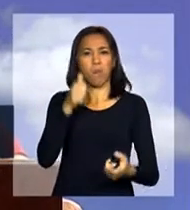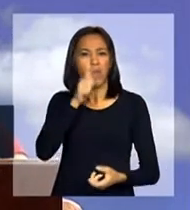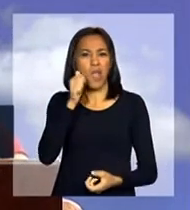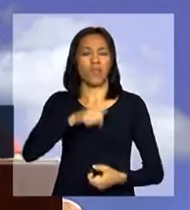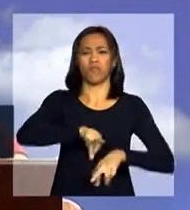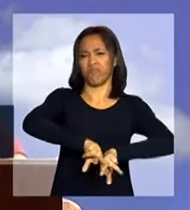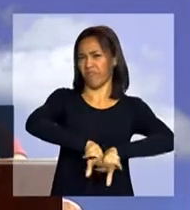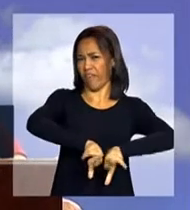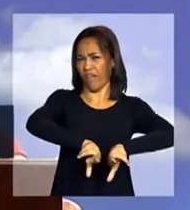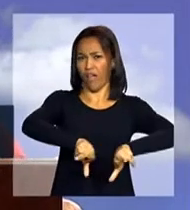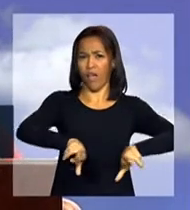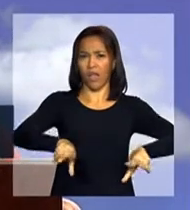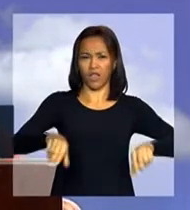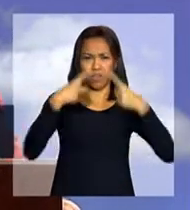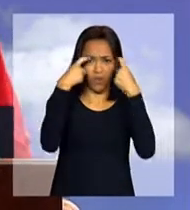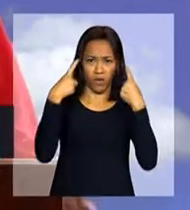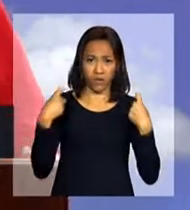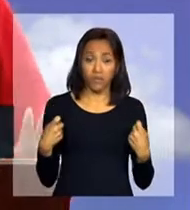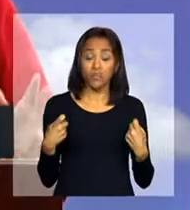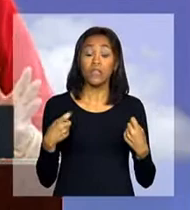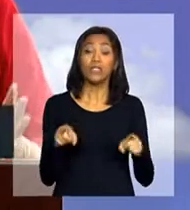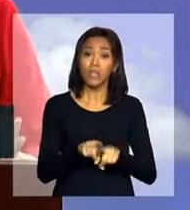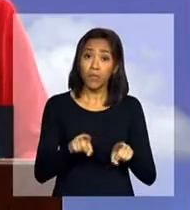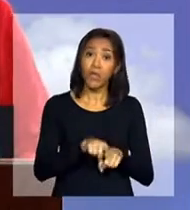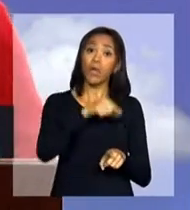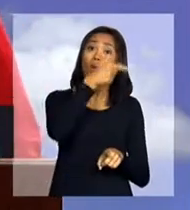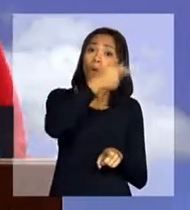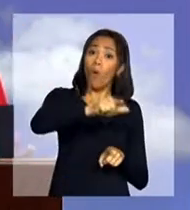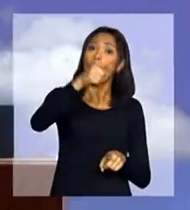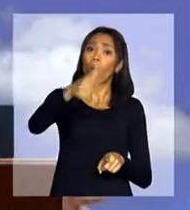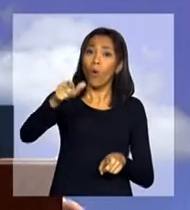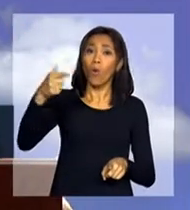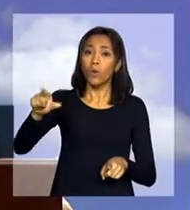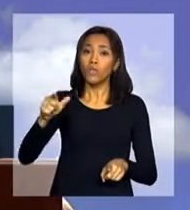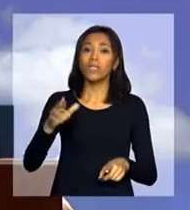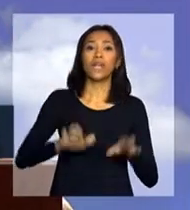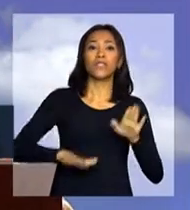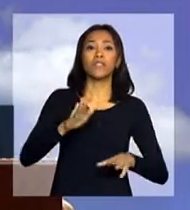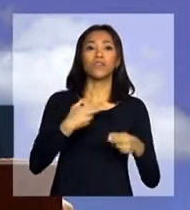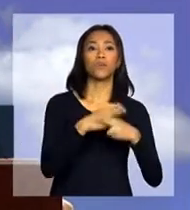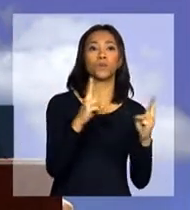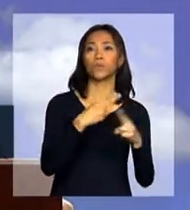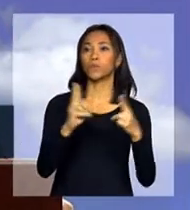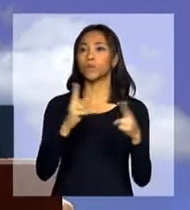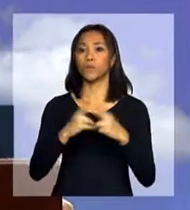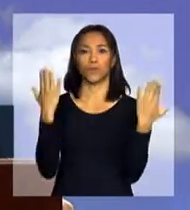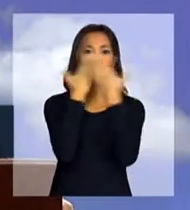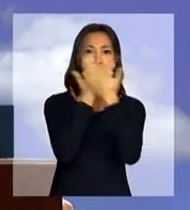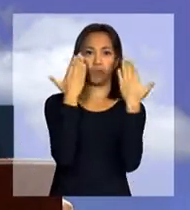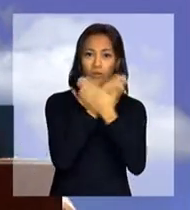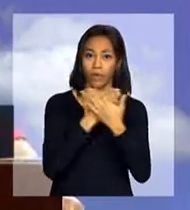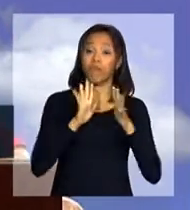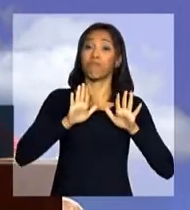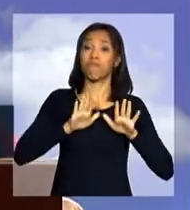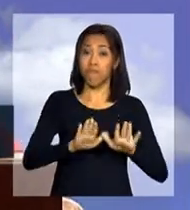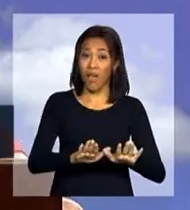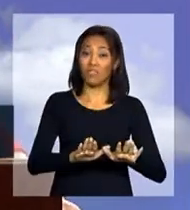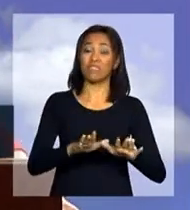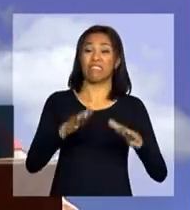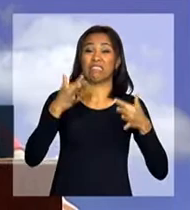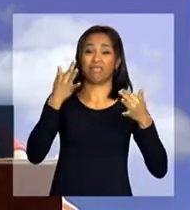todas as formas. Até outras com conteúdos mais disfarçados, porém, igualmente